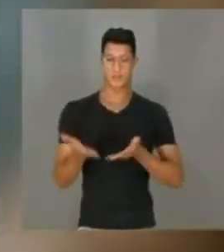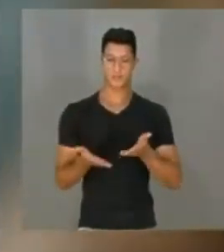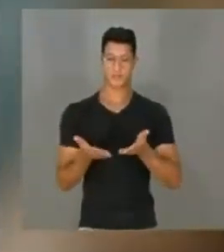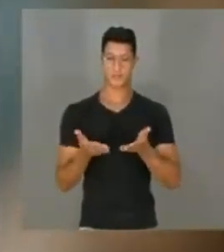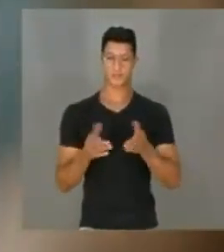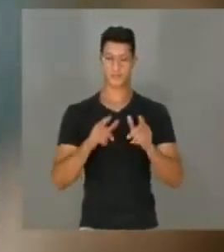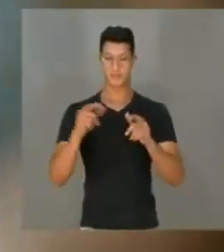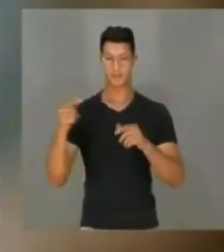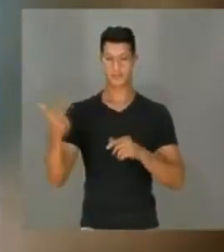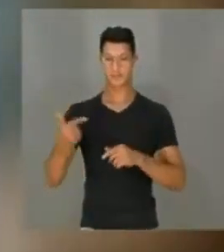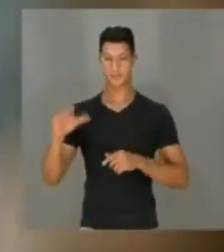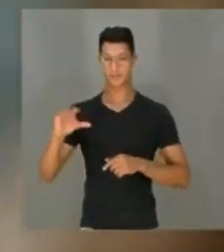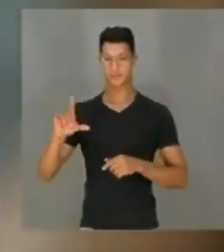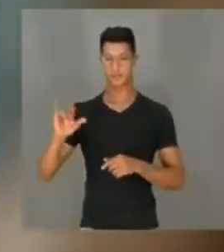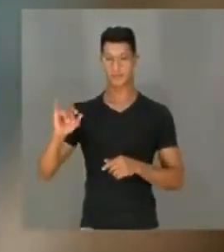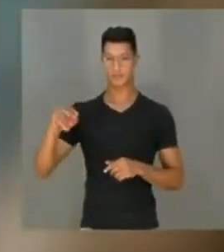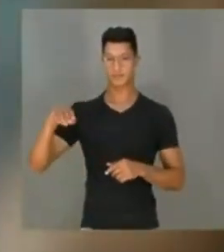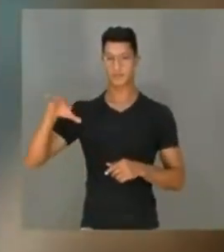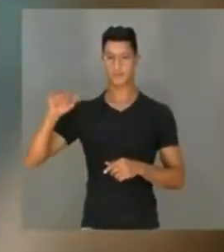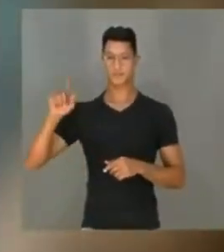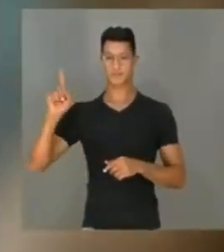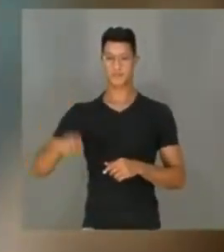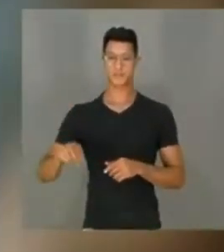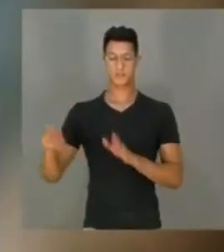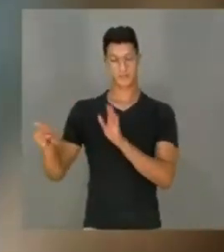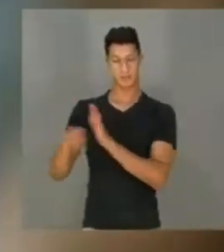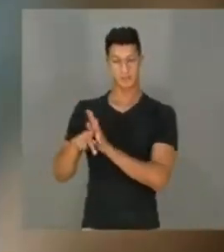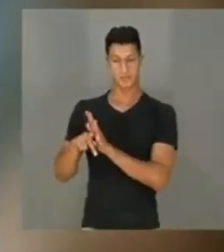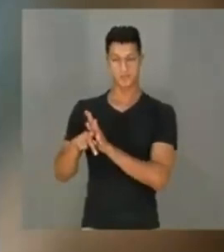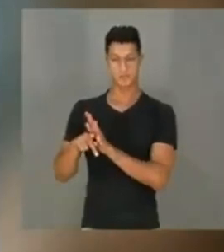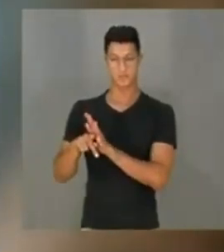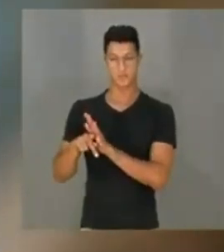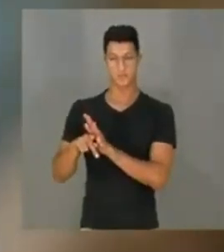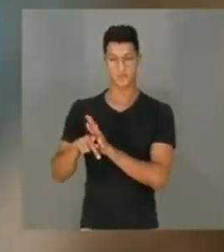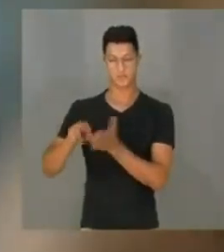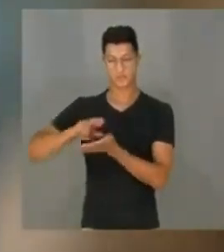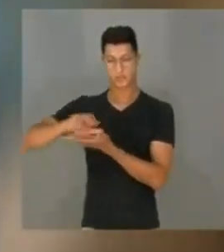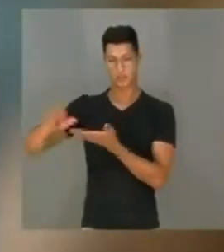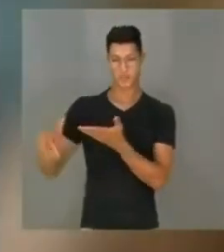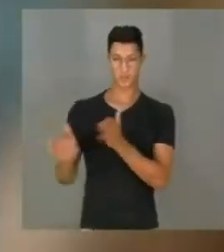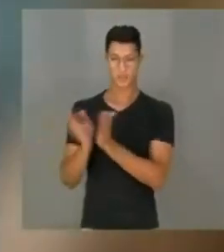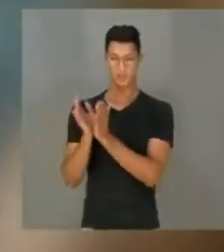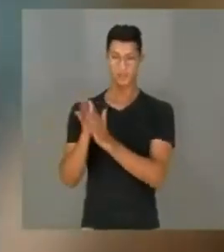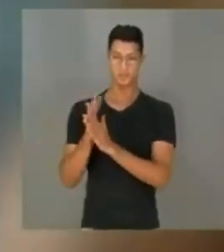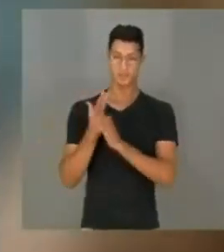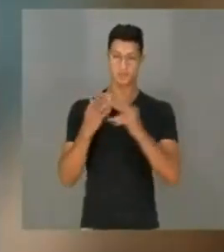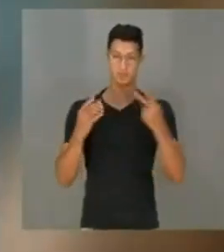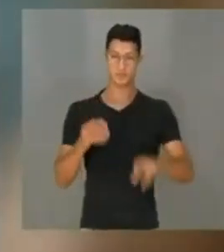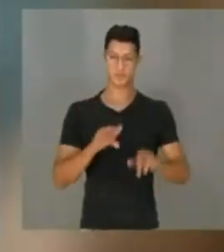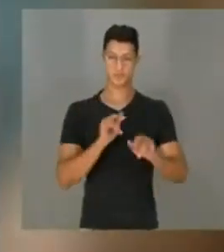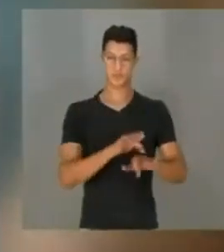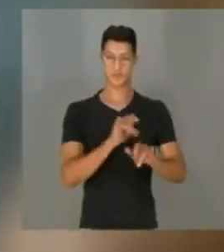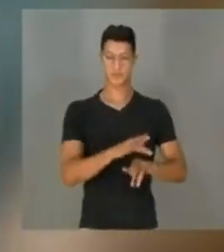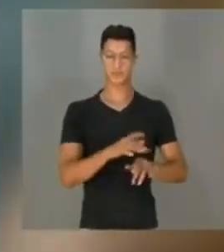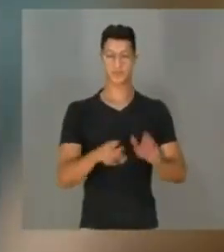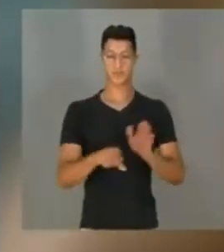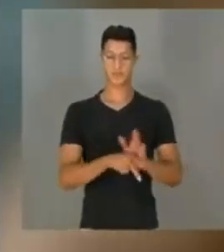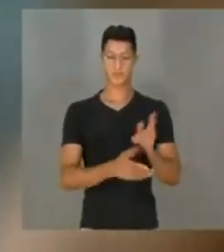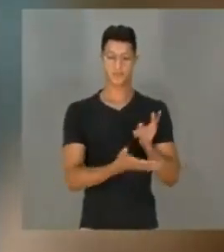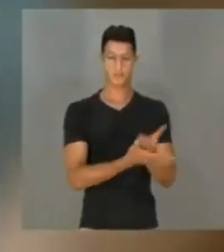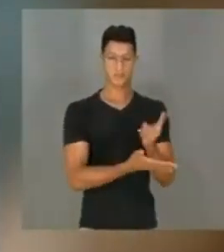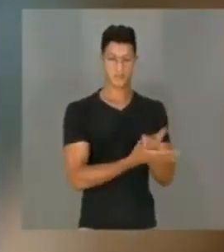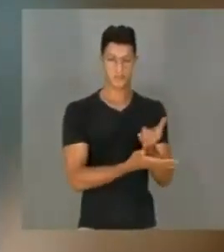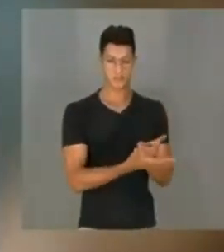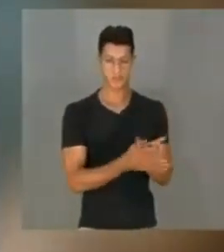em uma segunda clínica, que é uma clínica de multimodalidades. Aqui na Austrália, para se manter